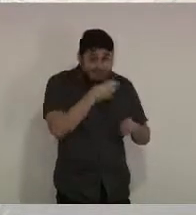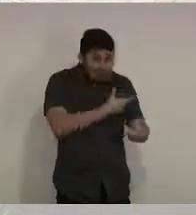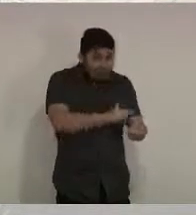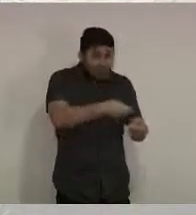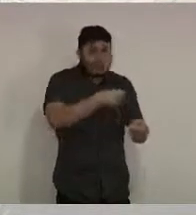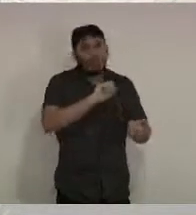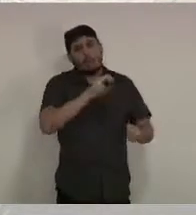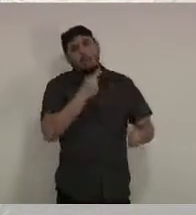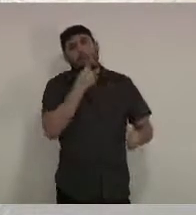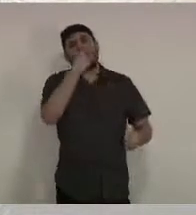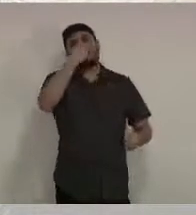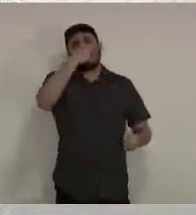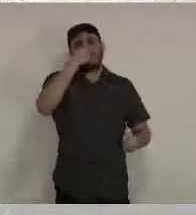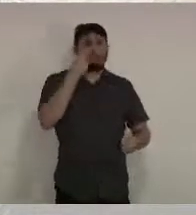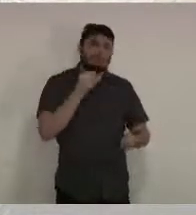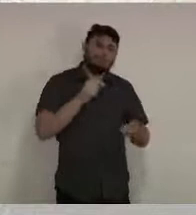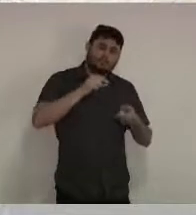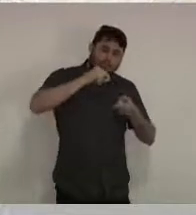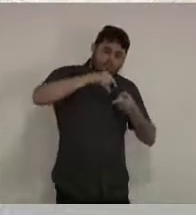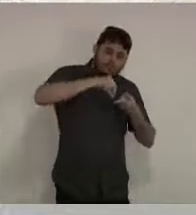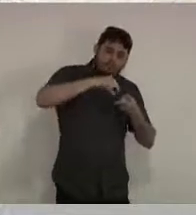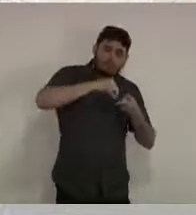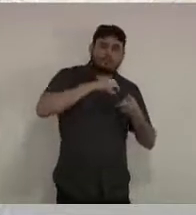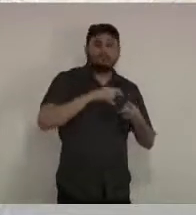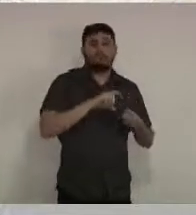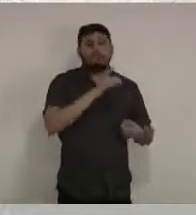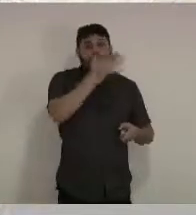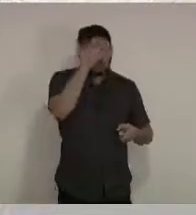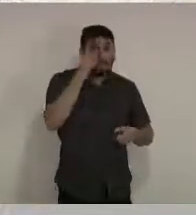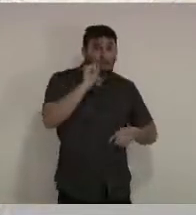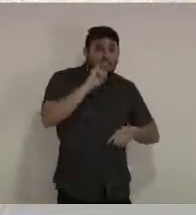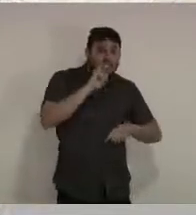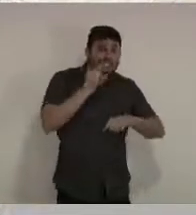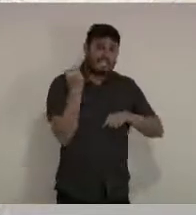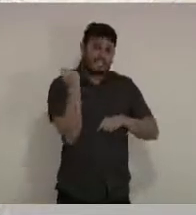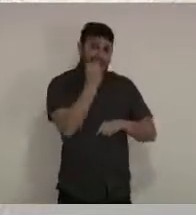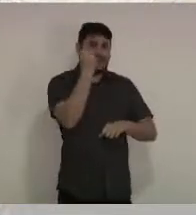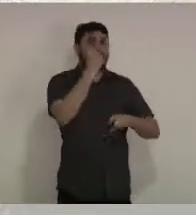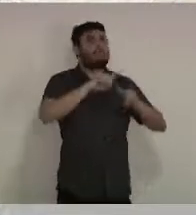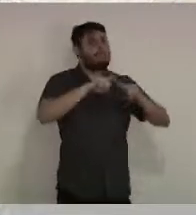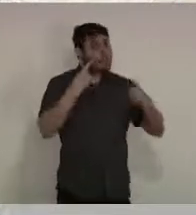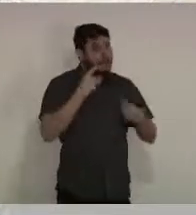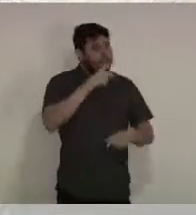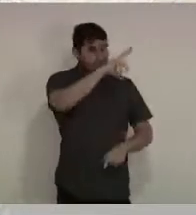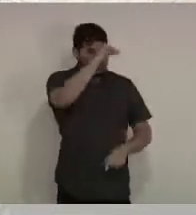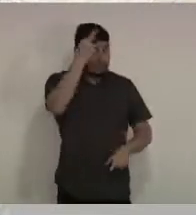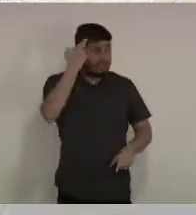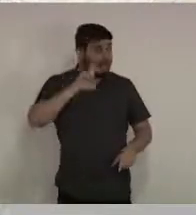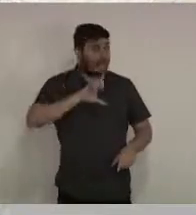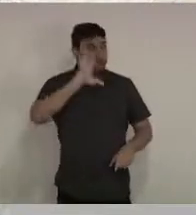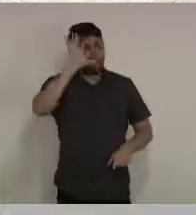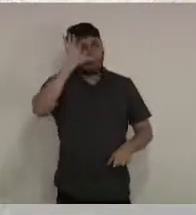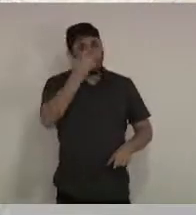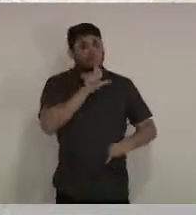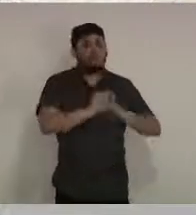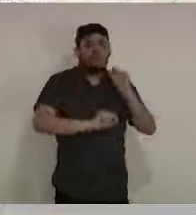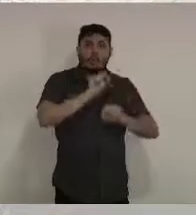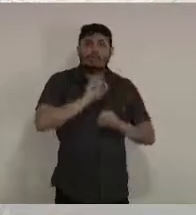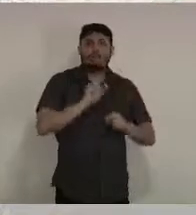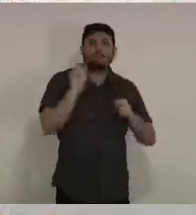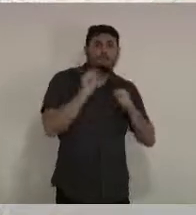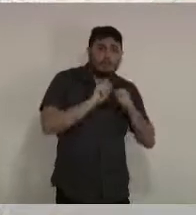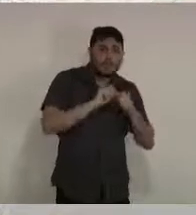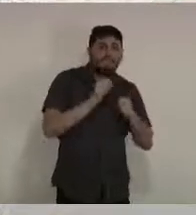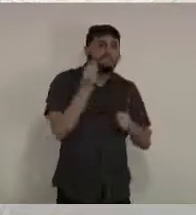testamos essas áreas para poder mapear de forma efetiva áreas de maior risco para a tomada de decisão. Diante de toda essa